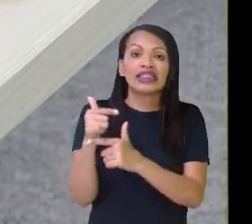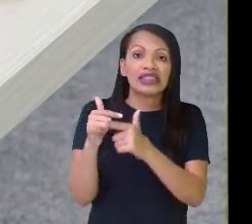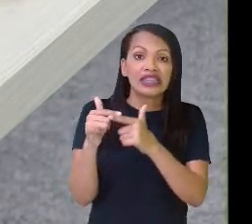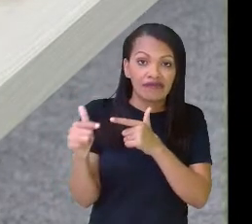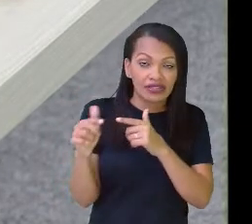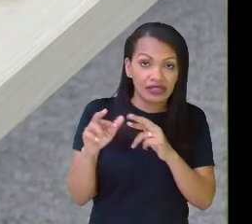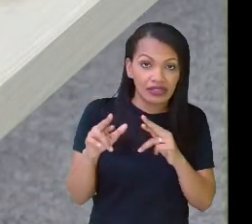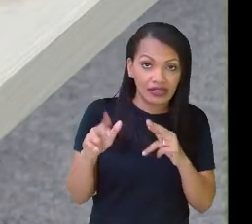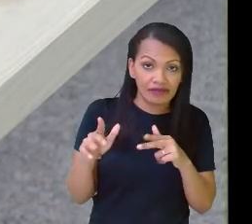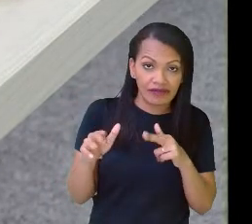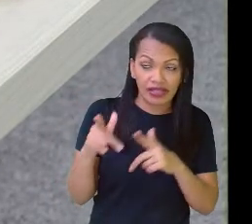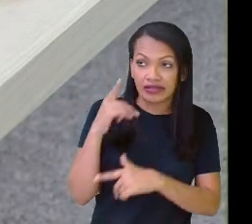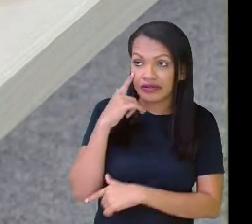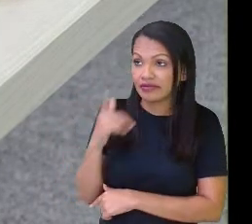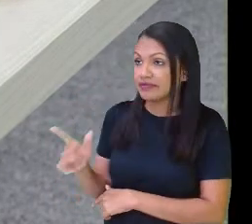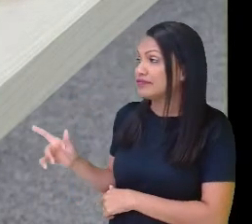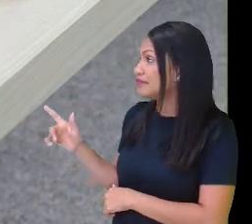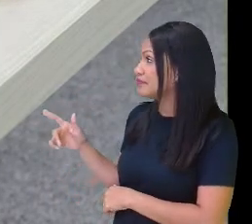aqui. Pode ver, ó.